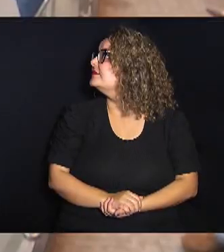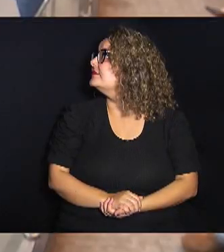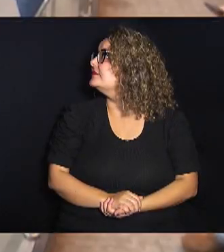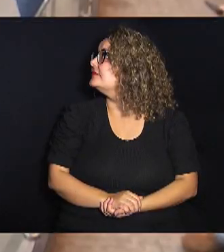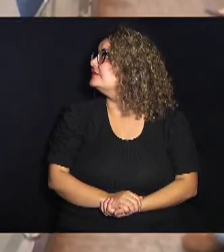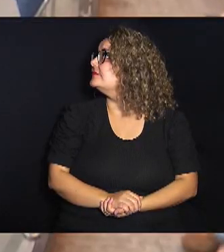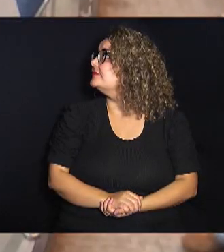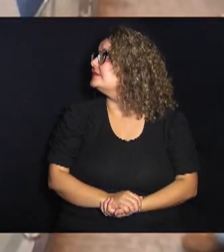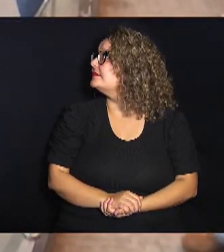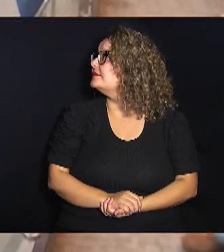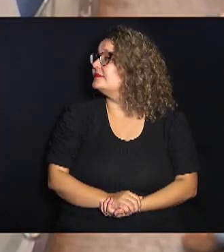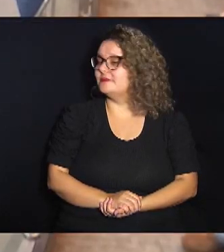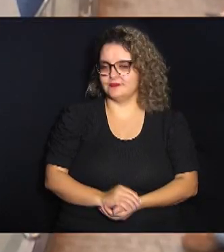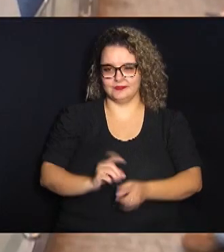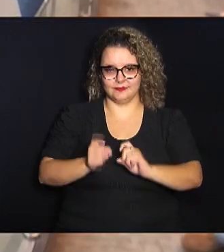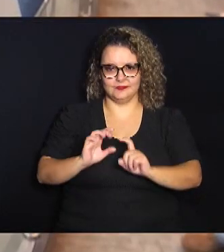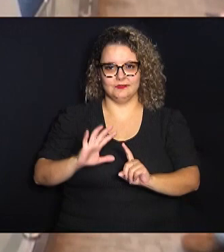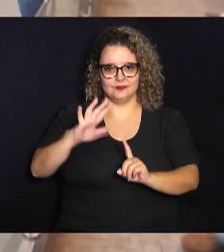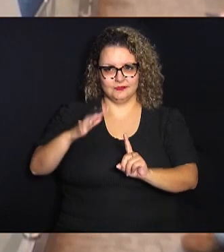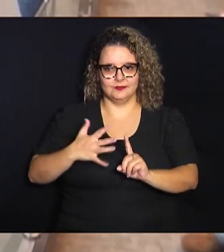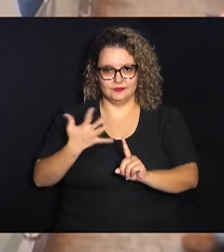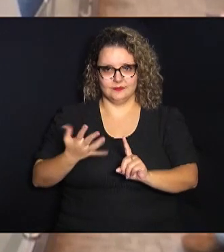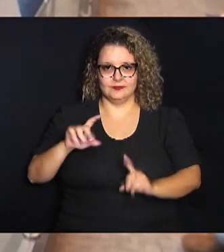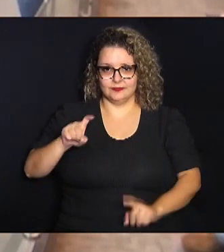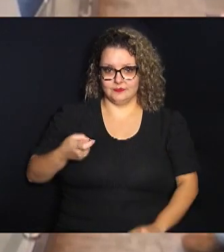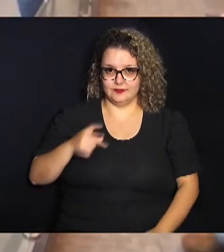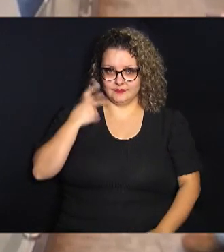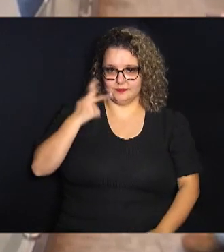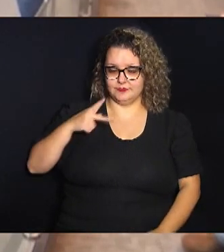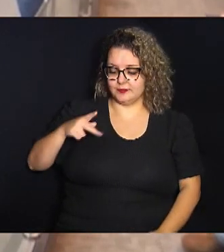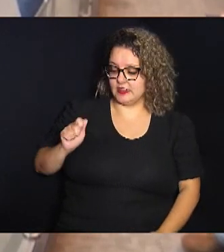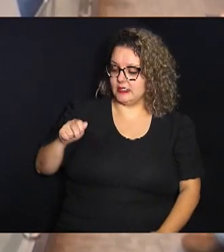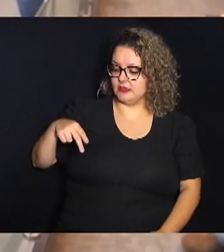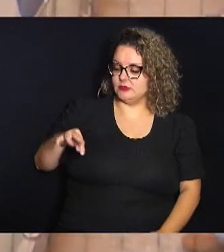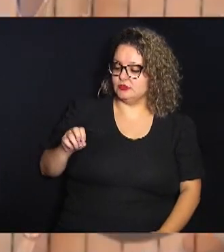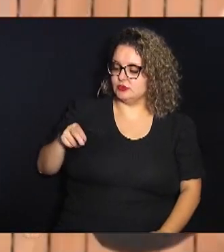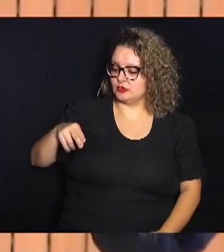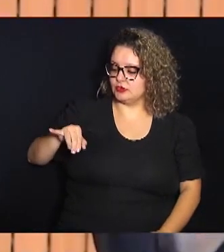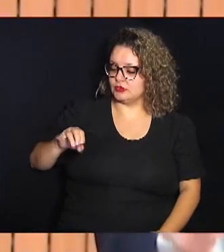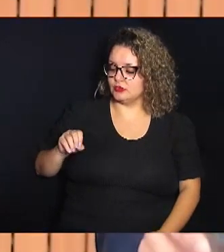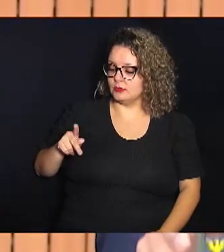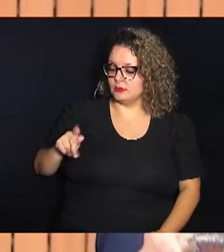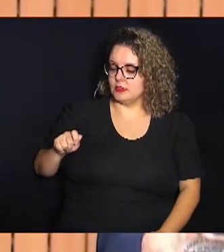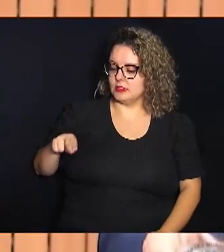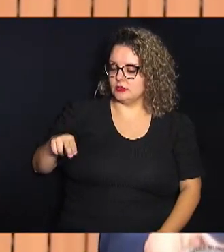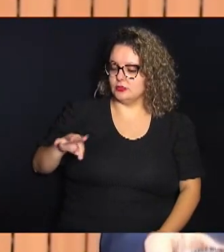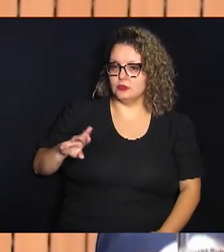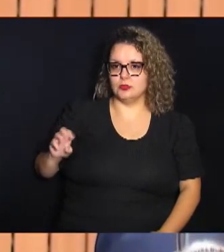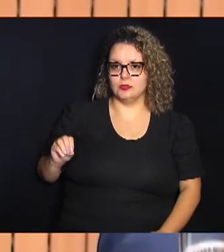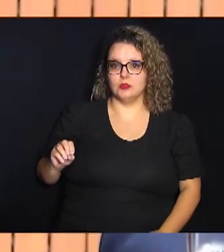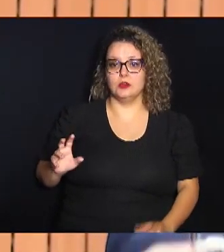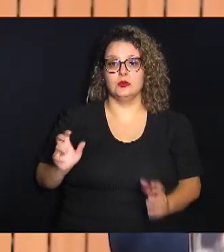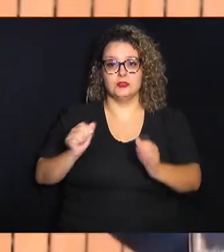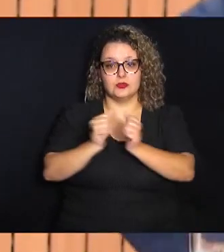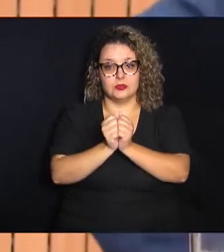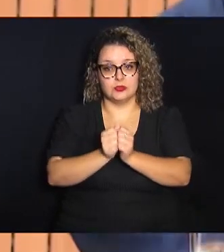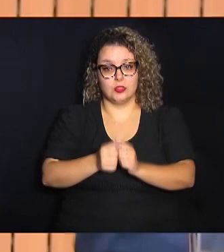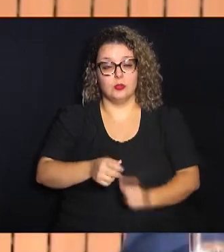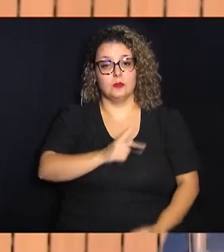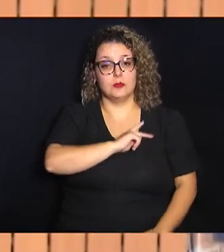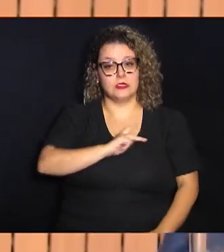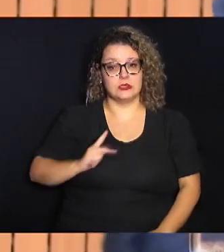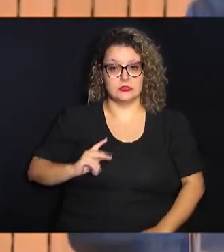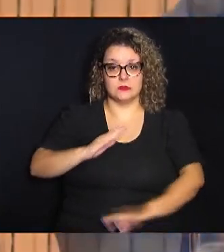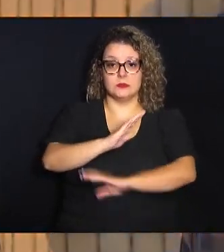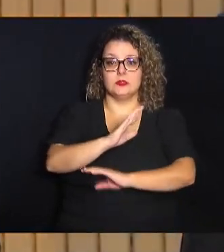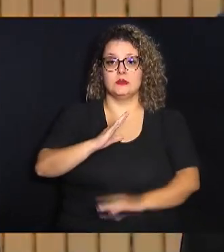A cerimônia em homenagem ao ex-vereador Antônio Panuto começou no plenário, reunindo o presidente da Câmara Municipal, o